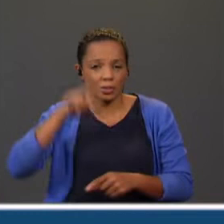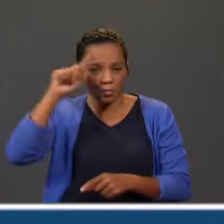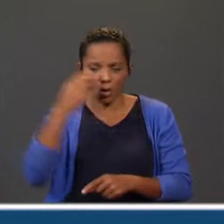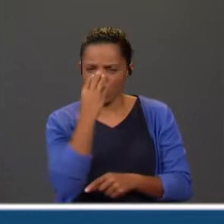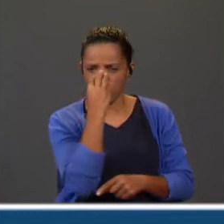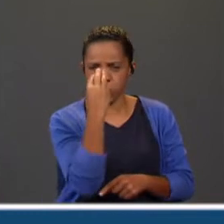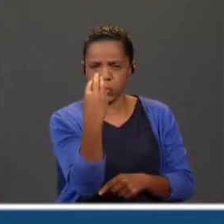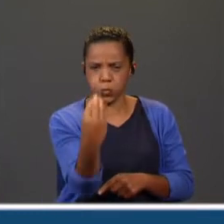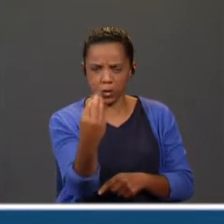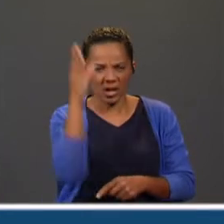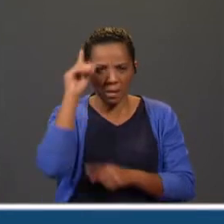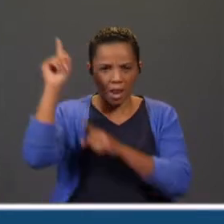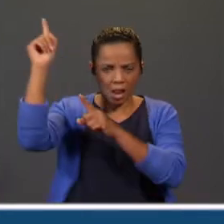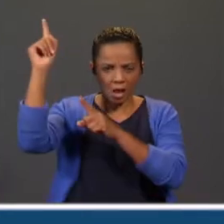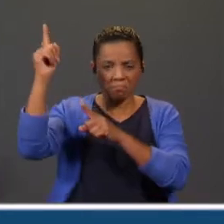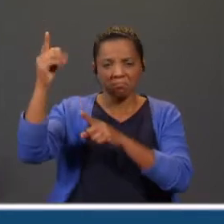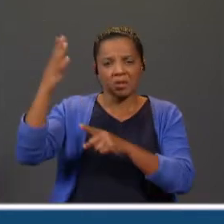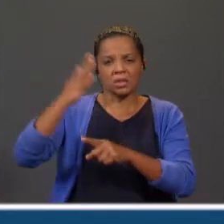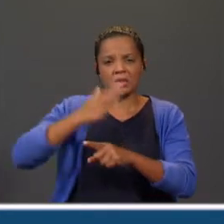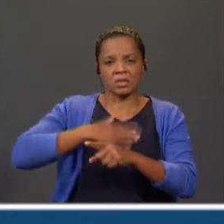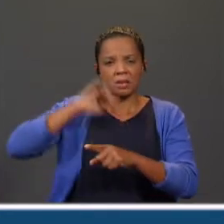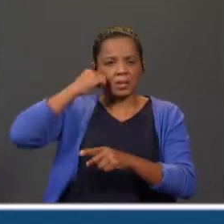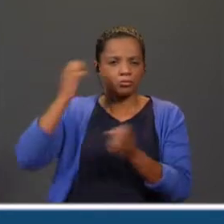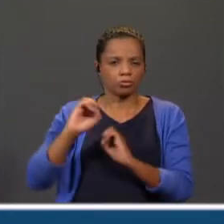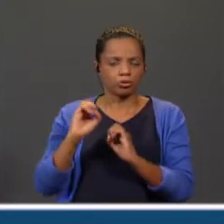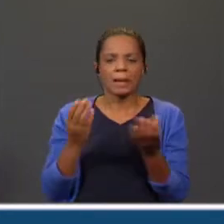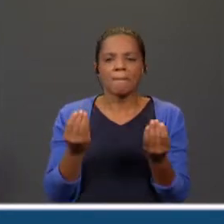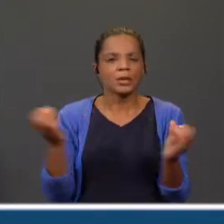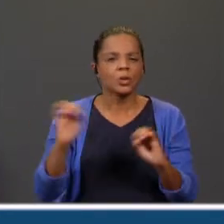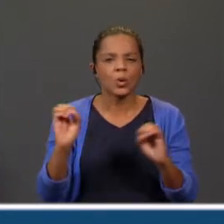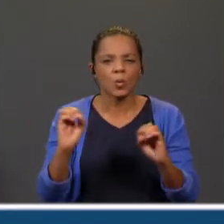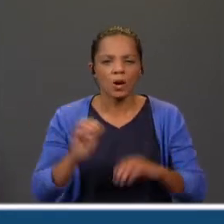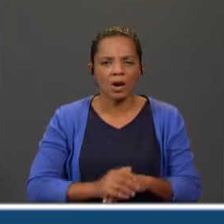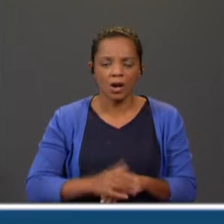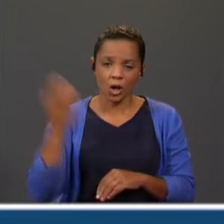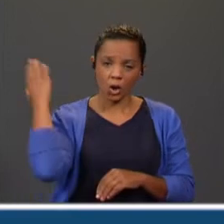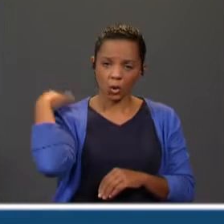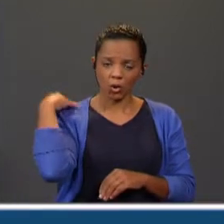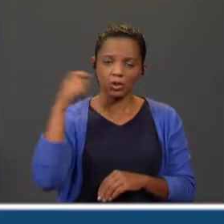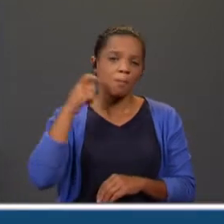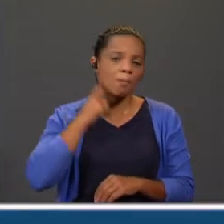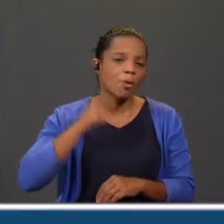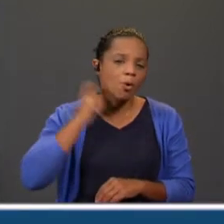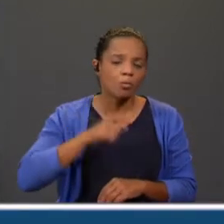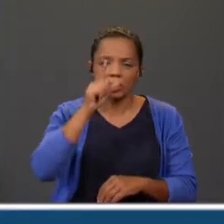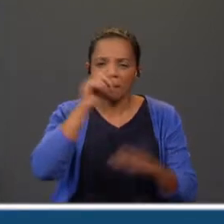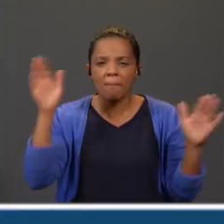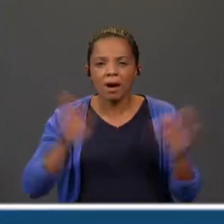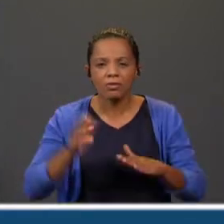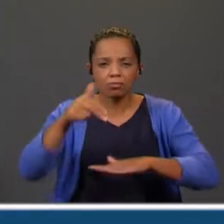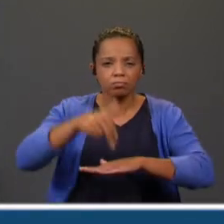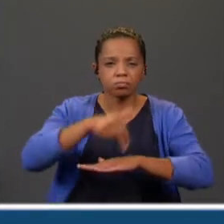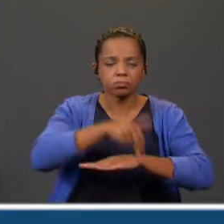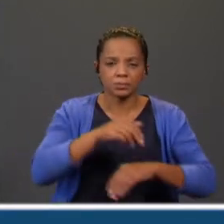urso formigueiro não lhes faria mal. Sem medo, pousavam-lhe nas costas pombos e pardais e as